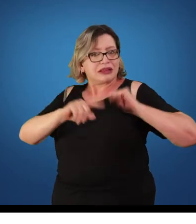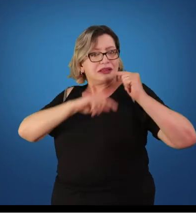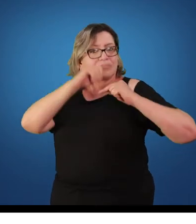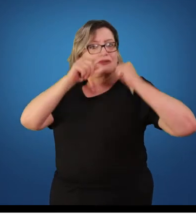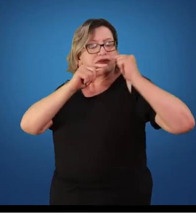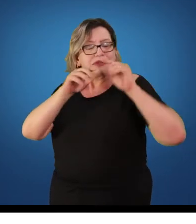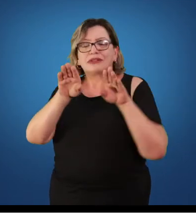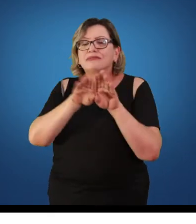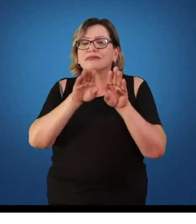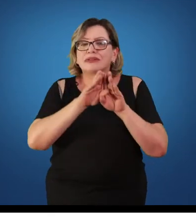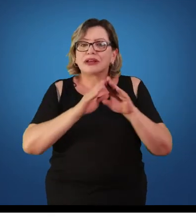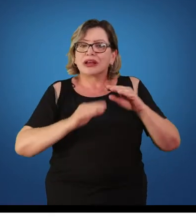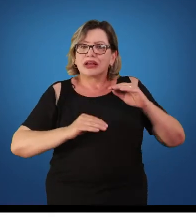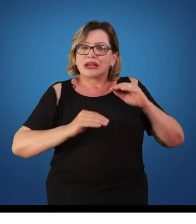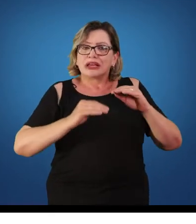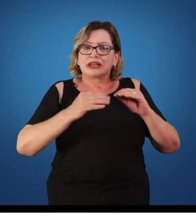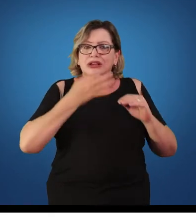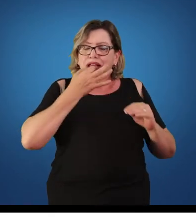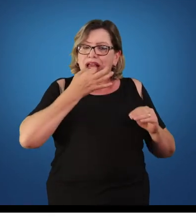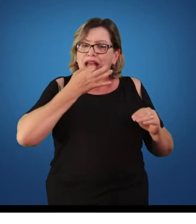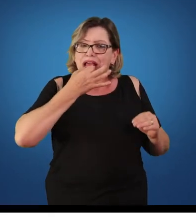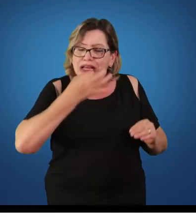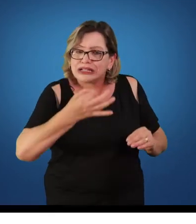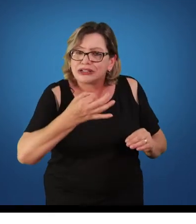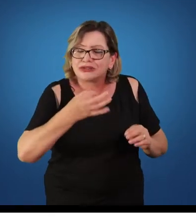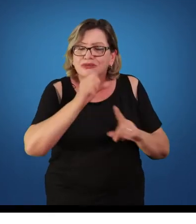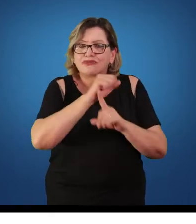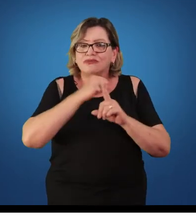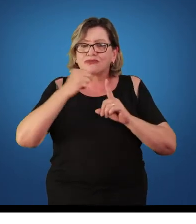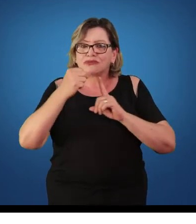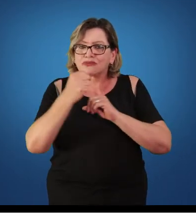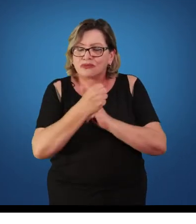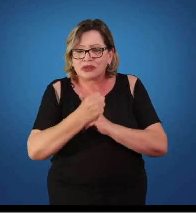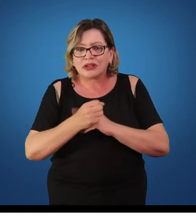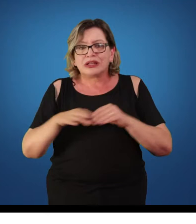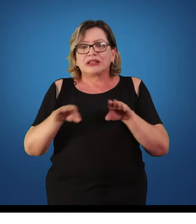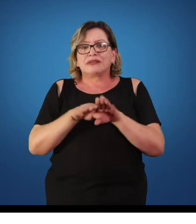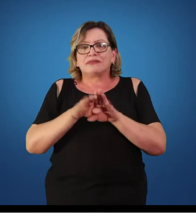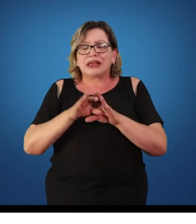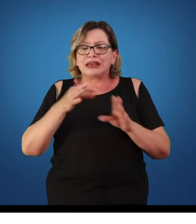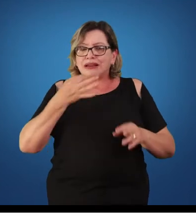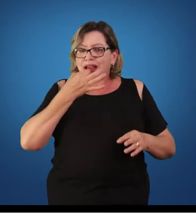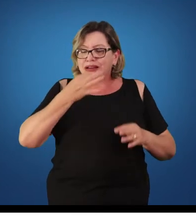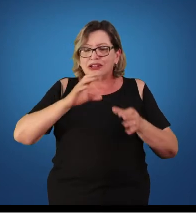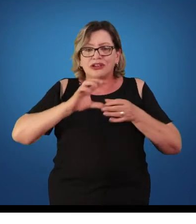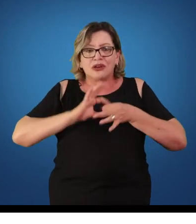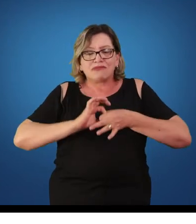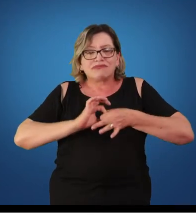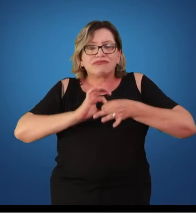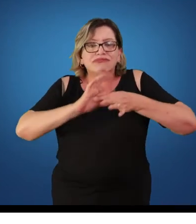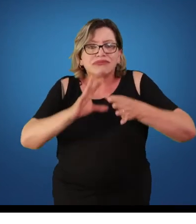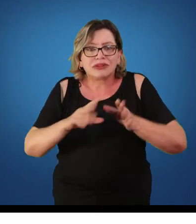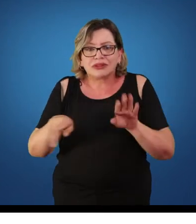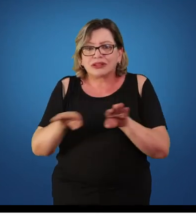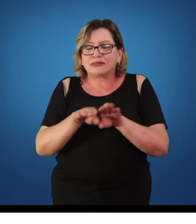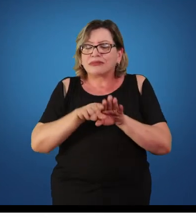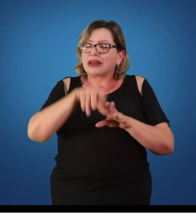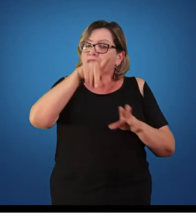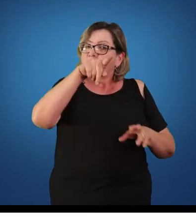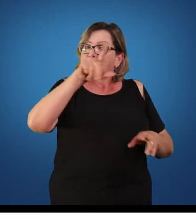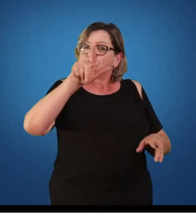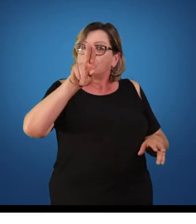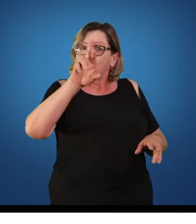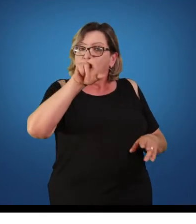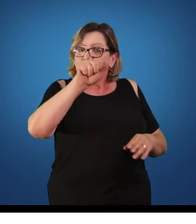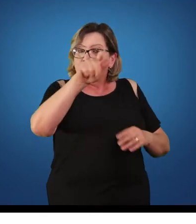construtivista, crítico-superadora, crítico-emancipatória, plural, aulas abertas